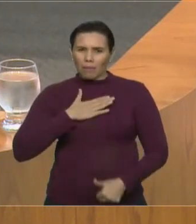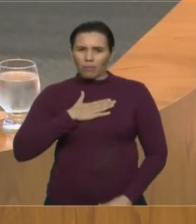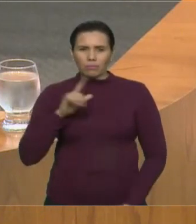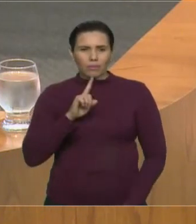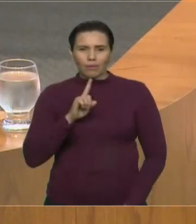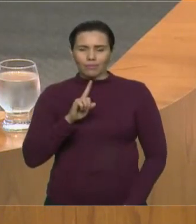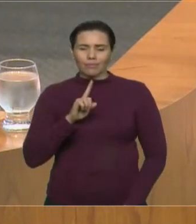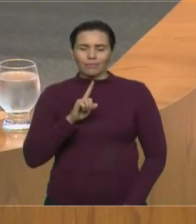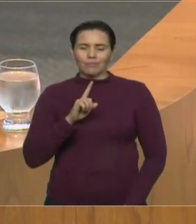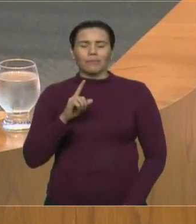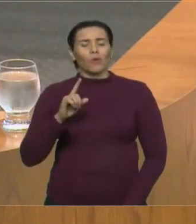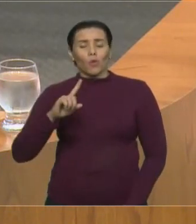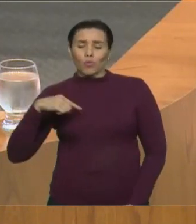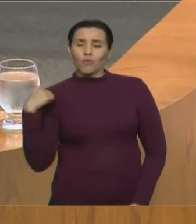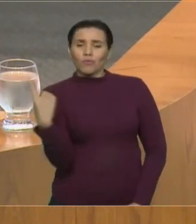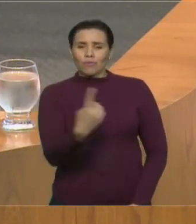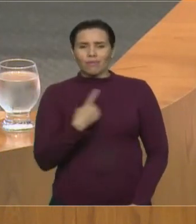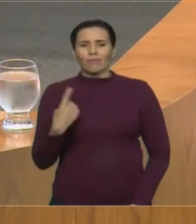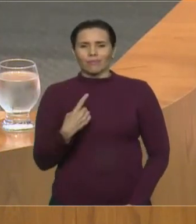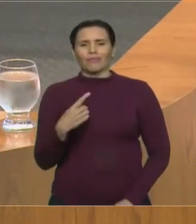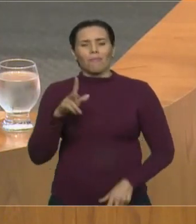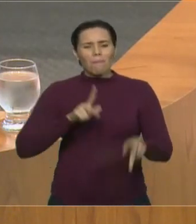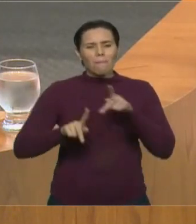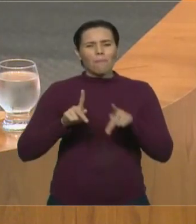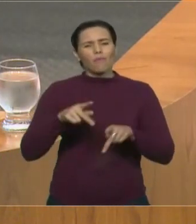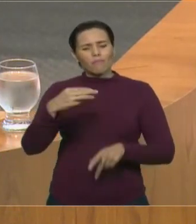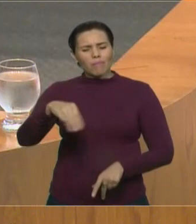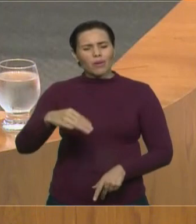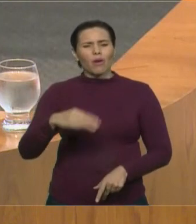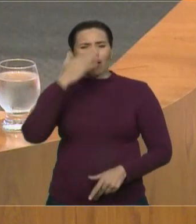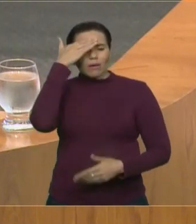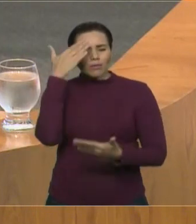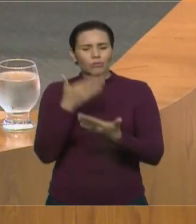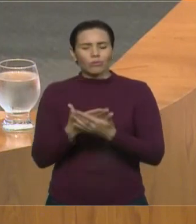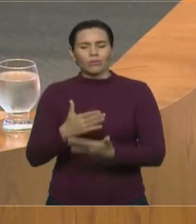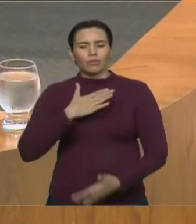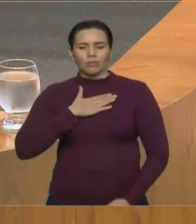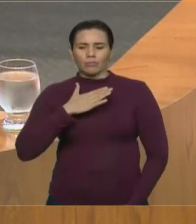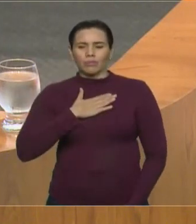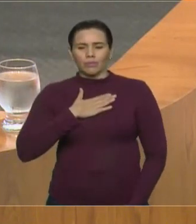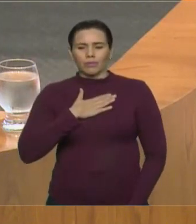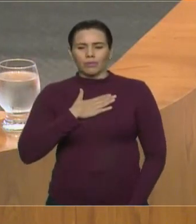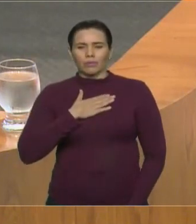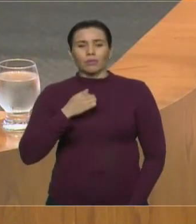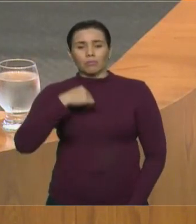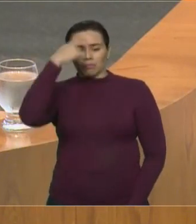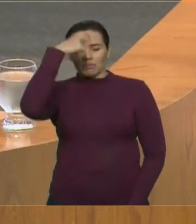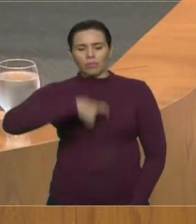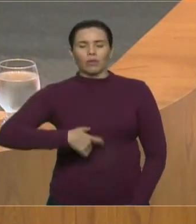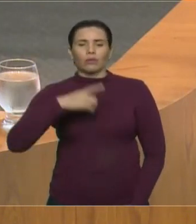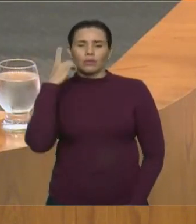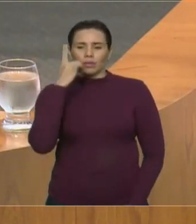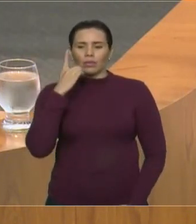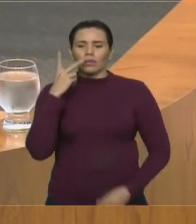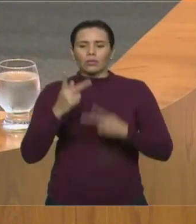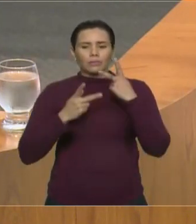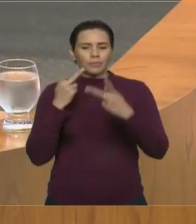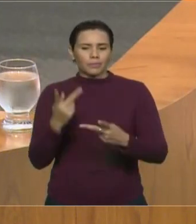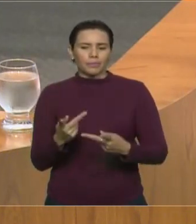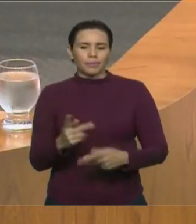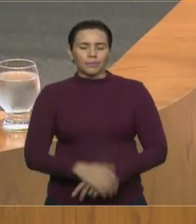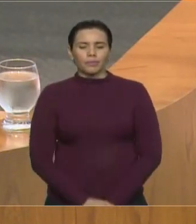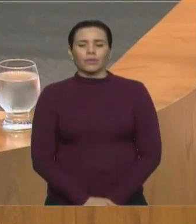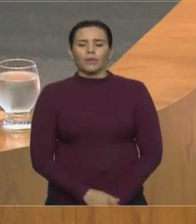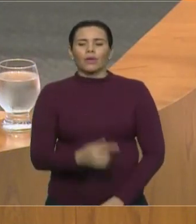povo maranhense que acreditou em mim, nesta deputada que vos fala. Agora, eu me remeto aqui à minha